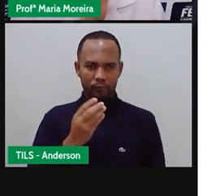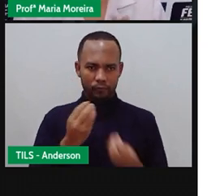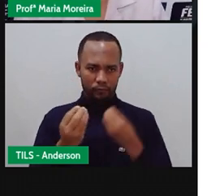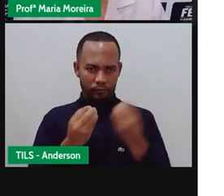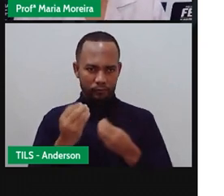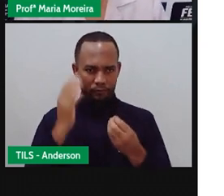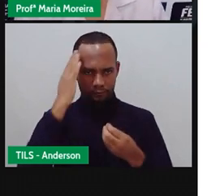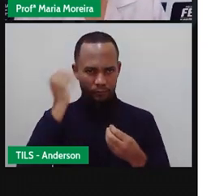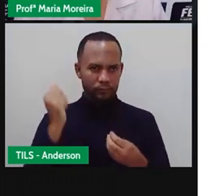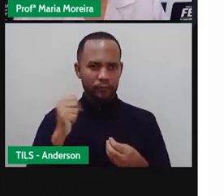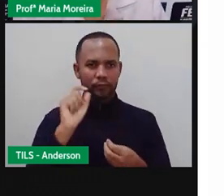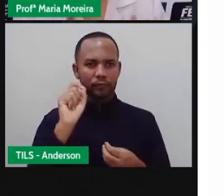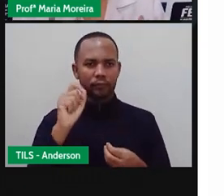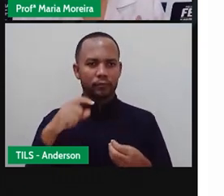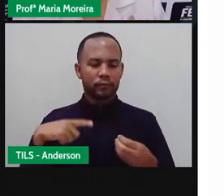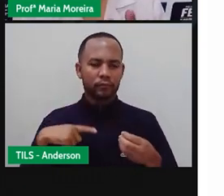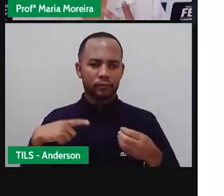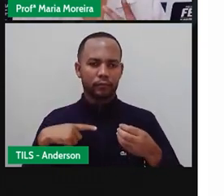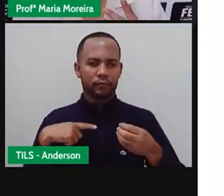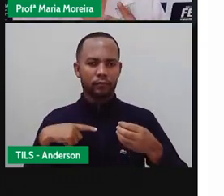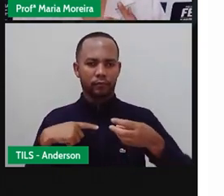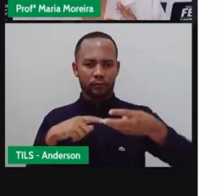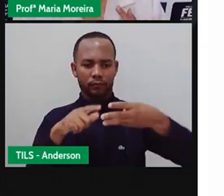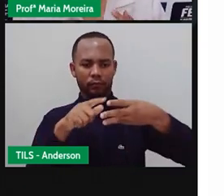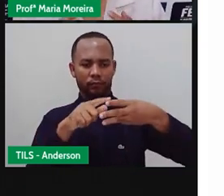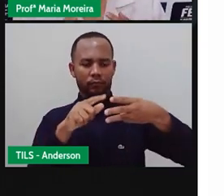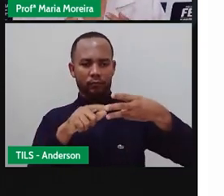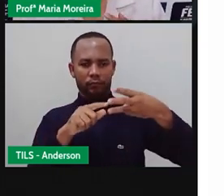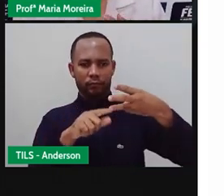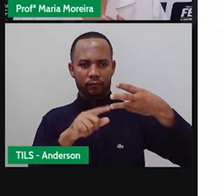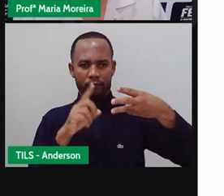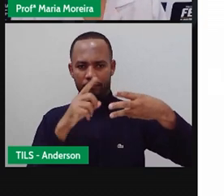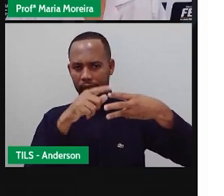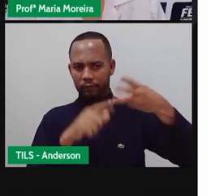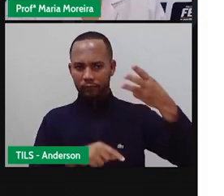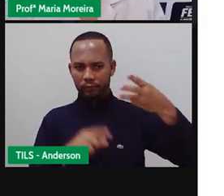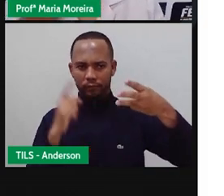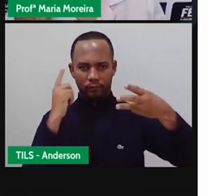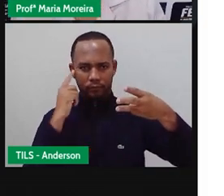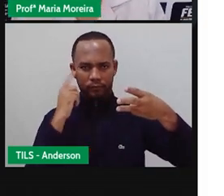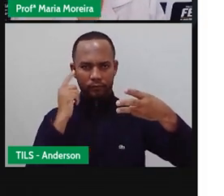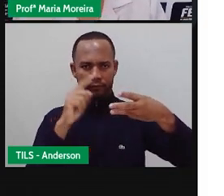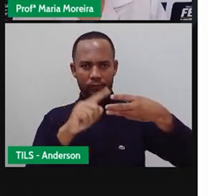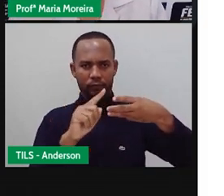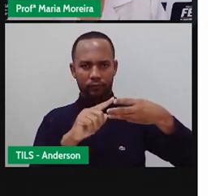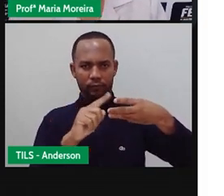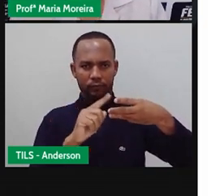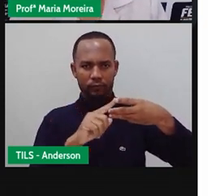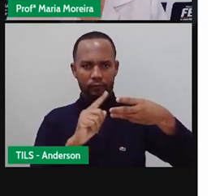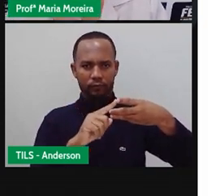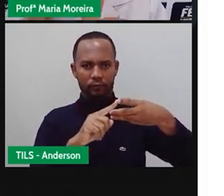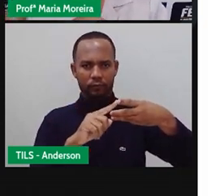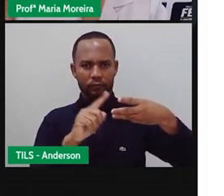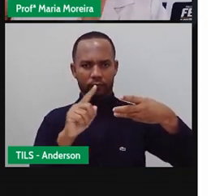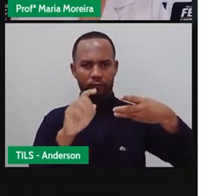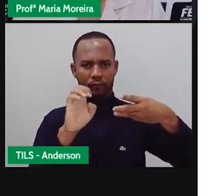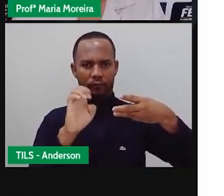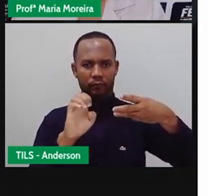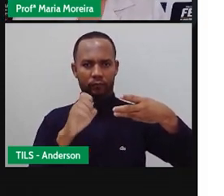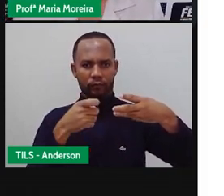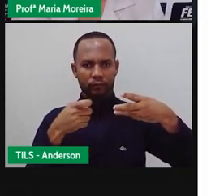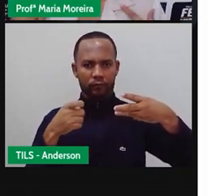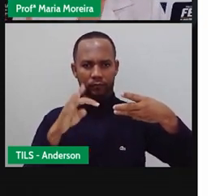partes, né? Que a orelha tem A externa A média E o que? A interna E saber que essas